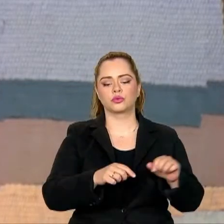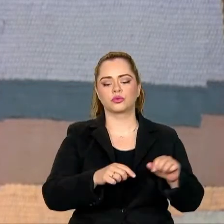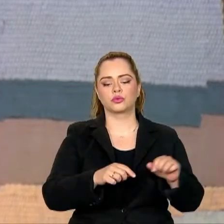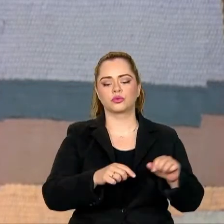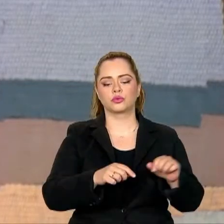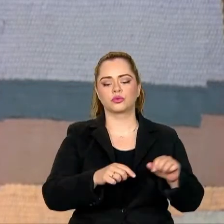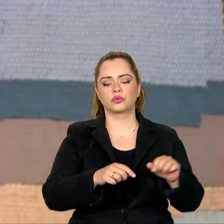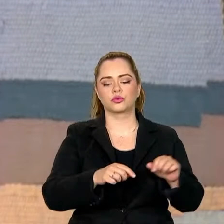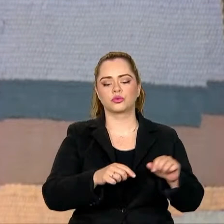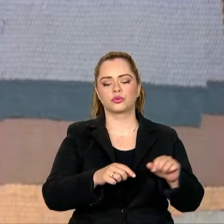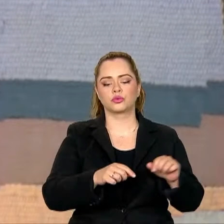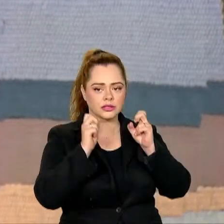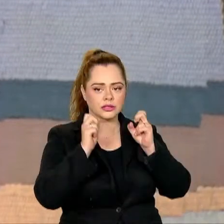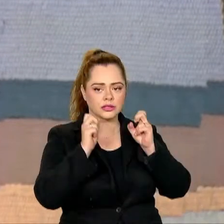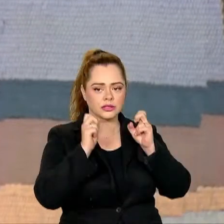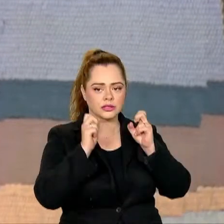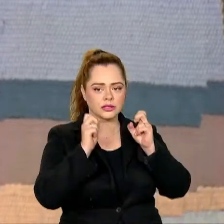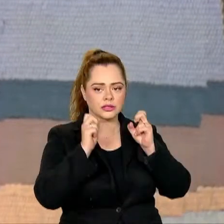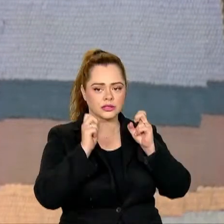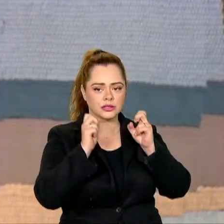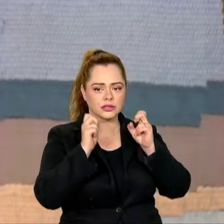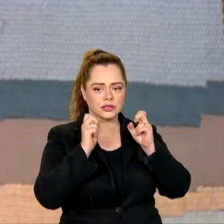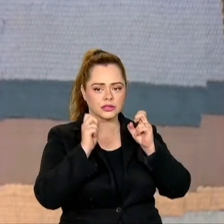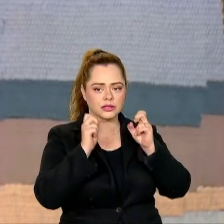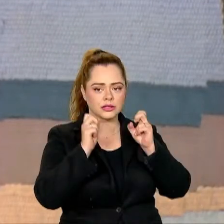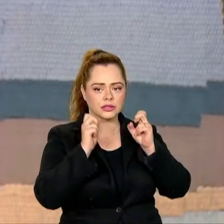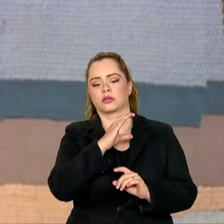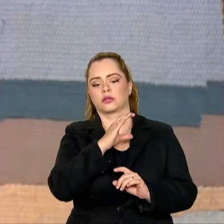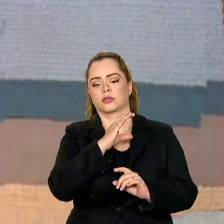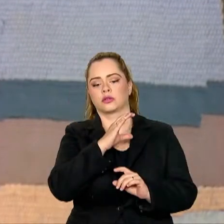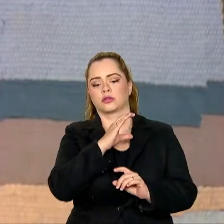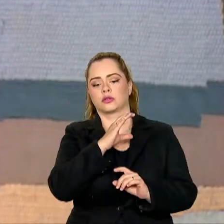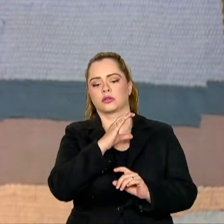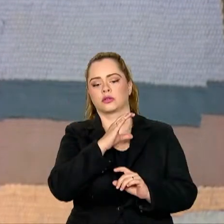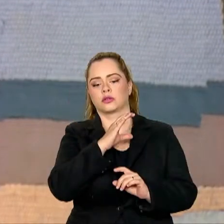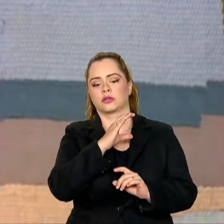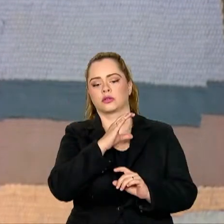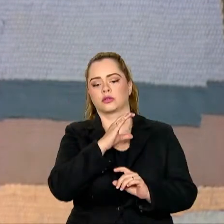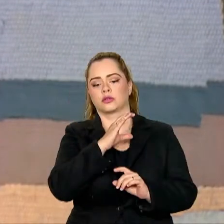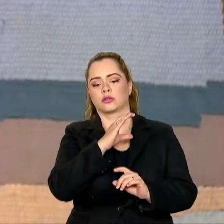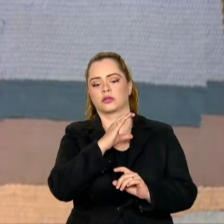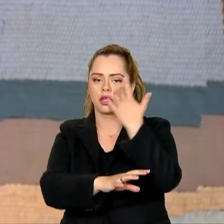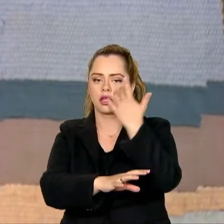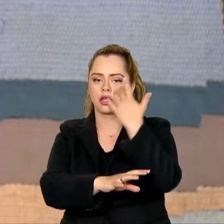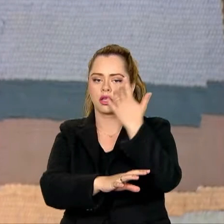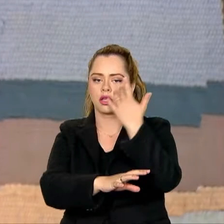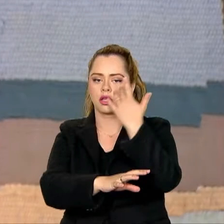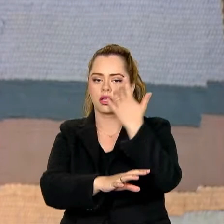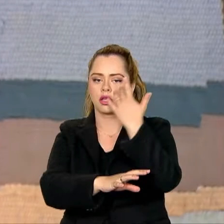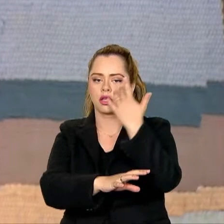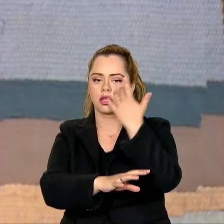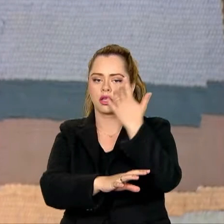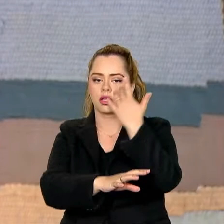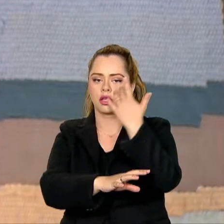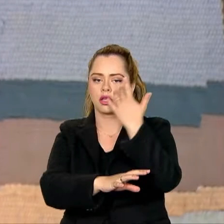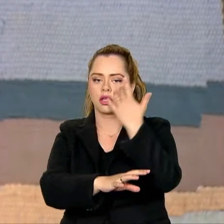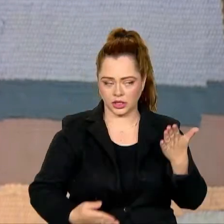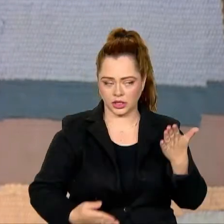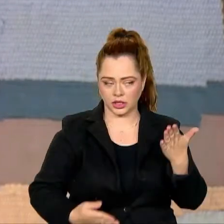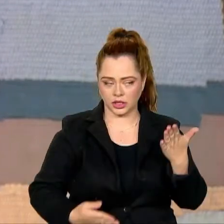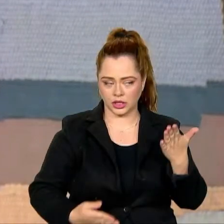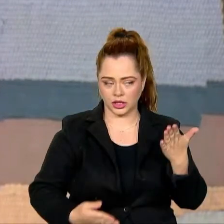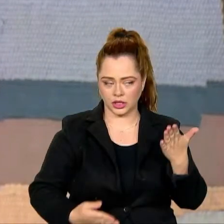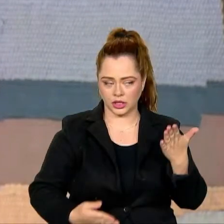ambiental. Acelerar as licenças sem perder, evidente, o objetivo